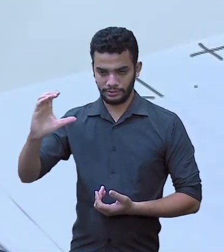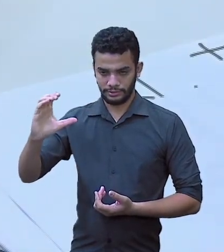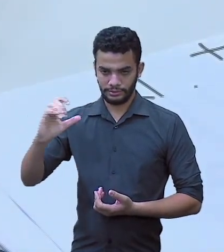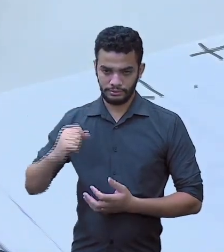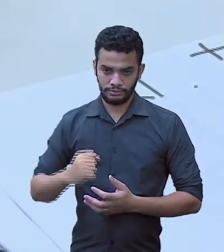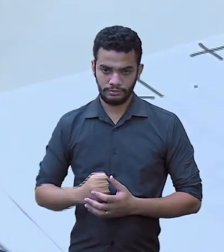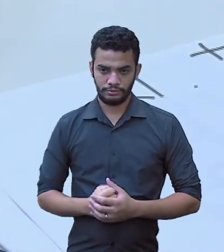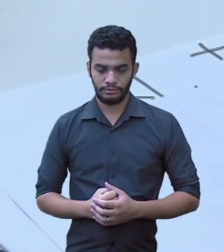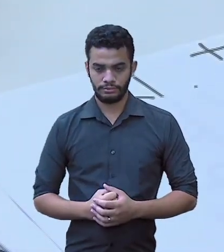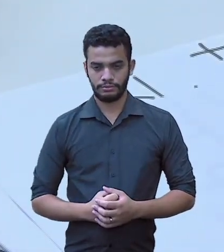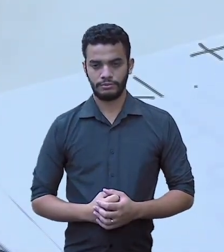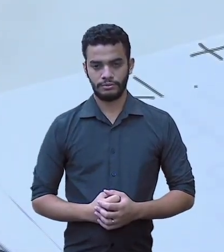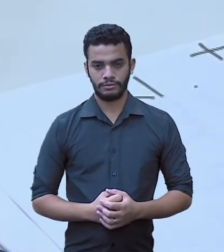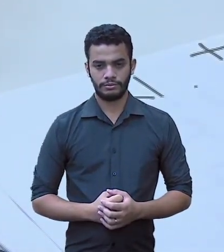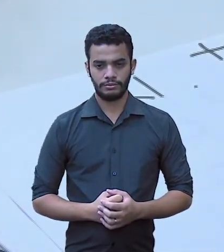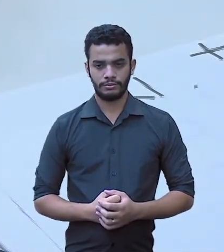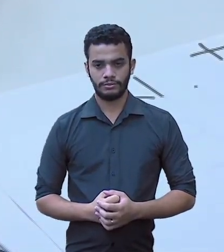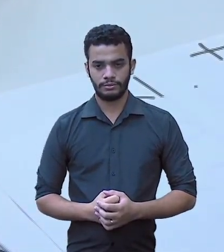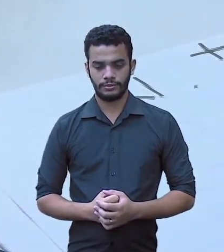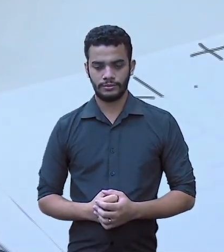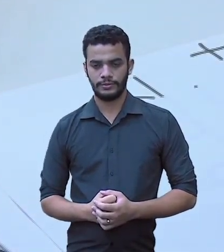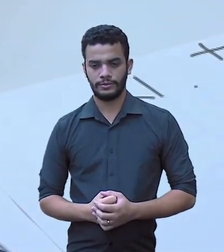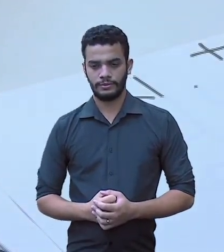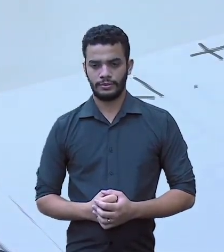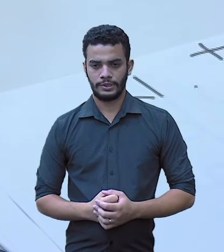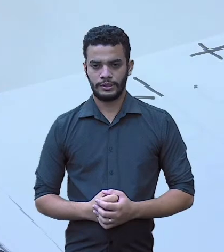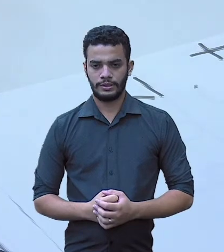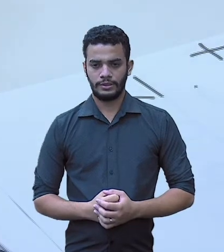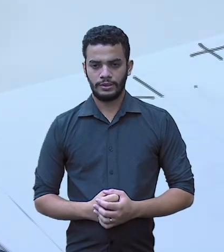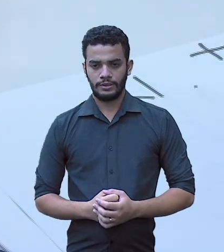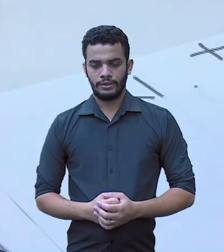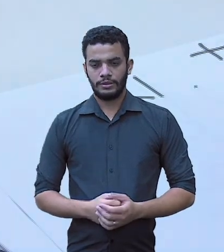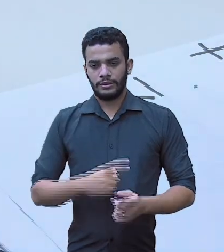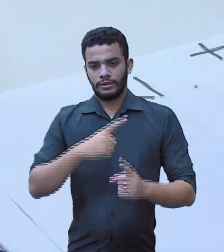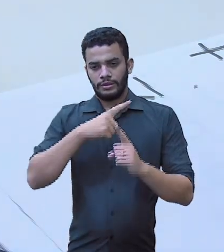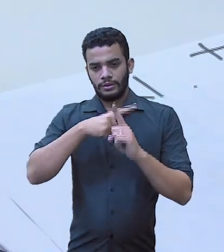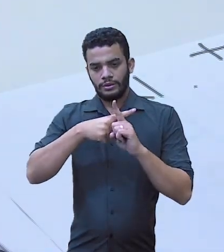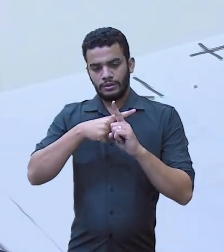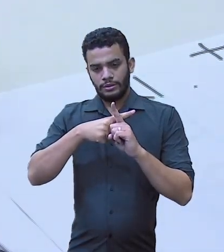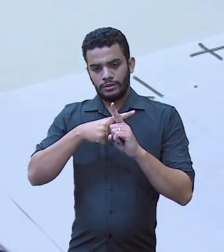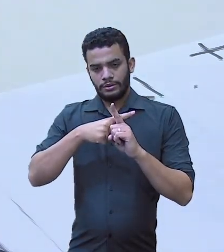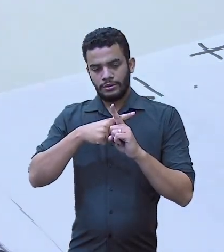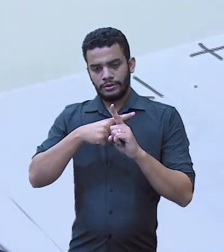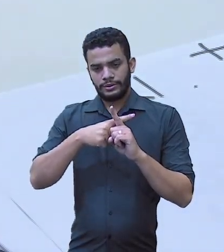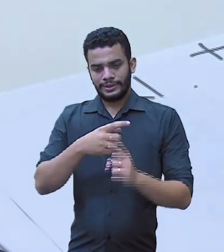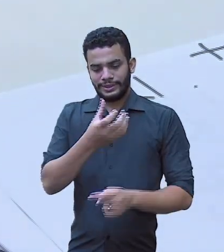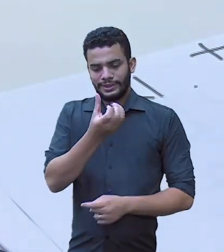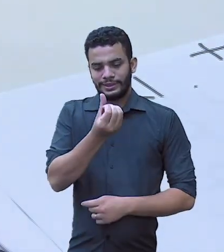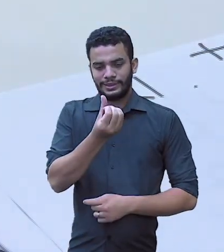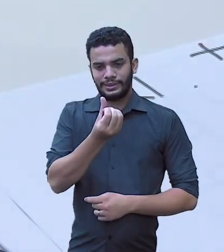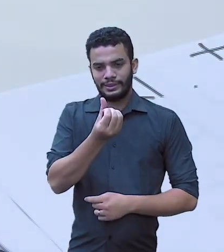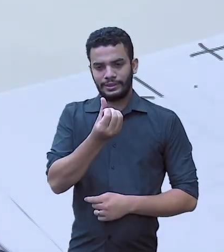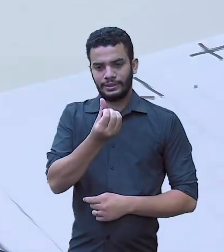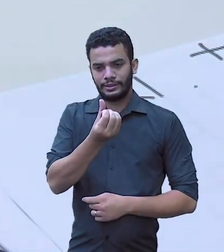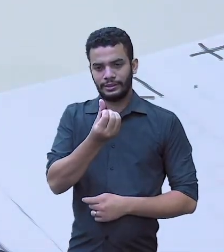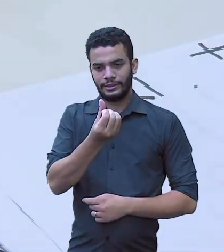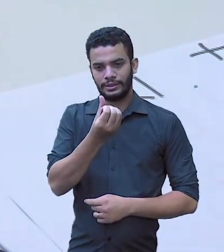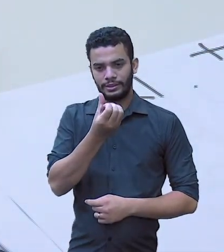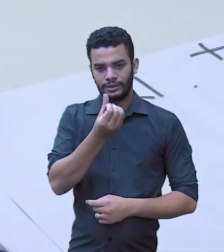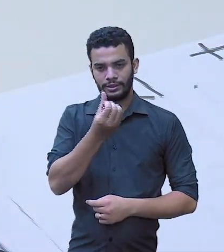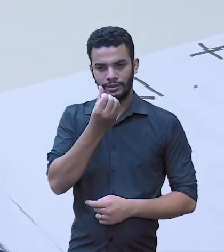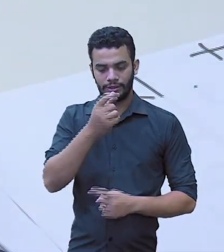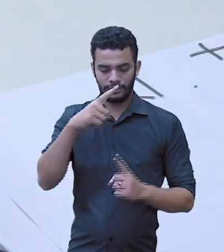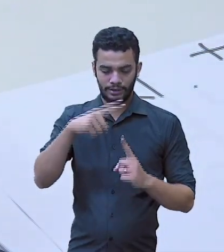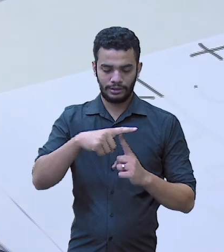mais, quanto? 6 inteiros. Ó,